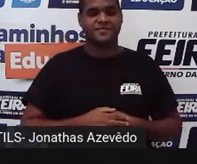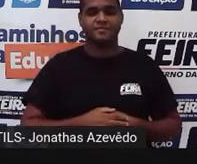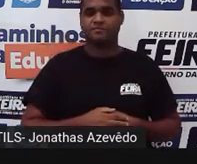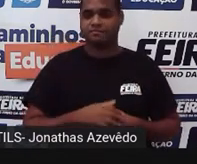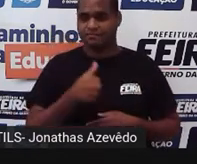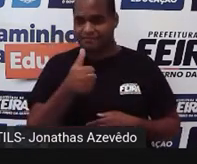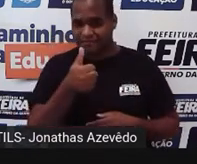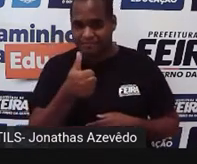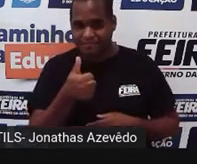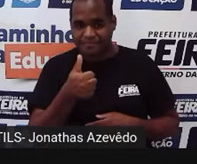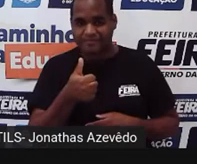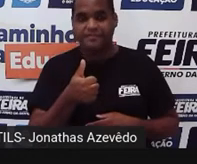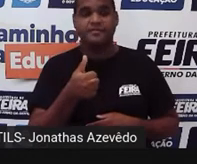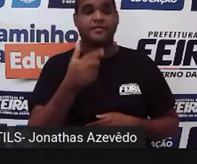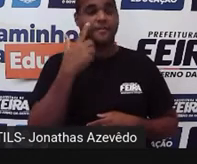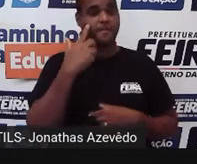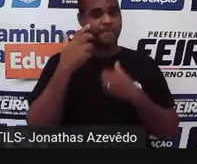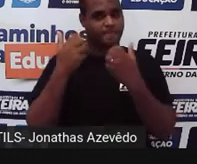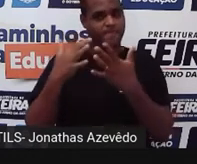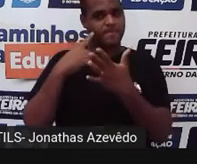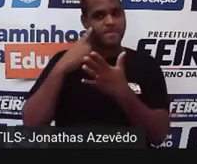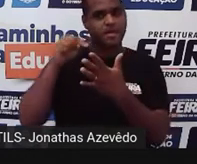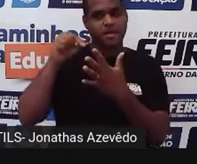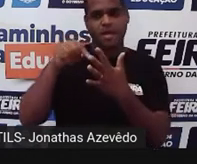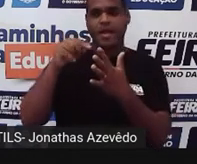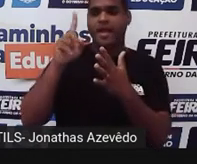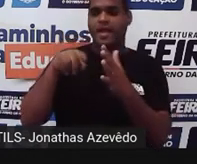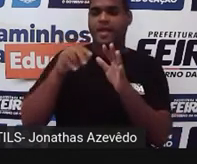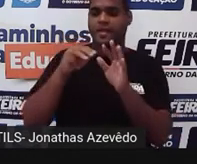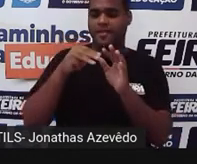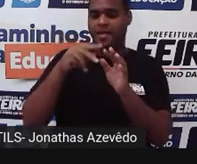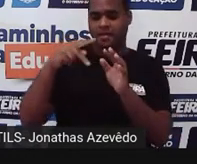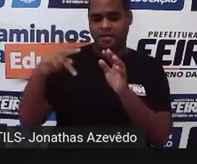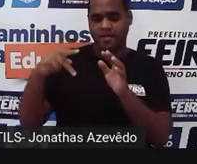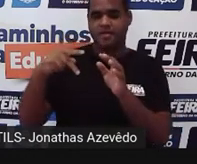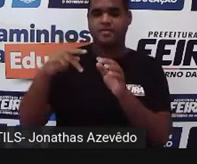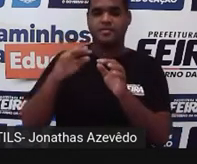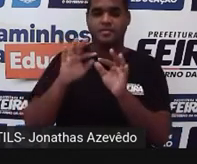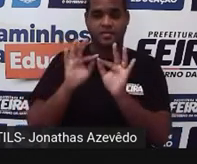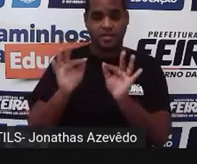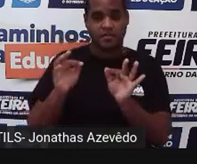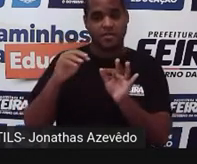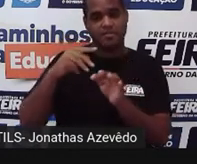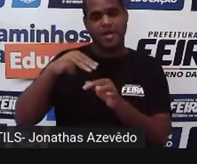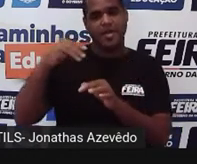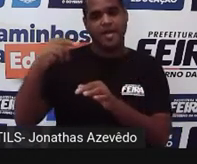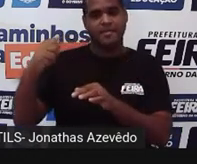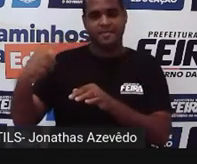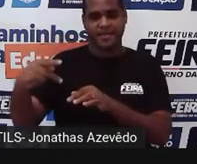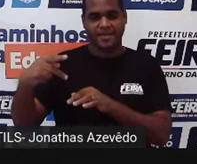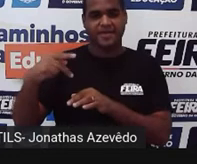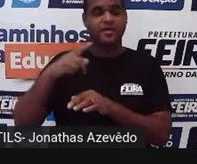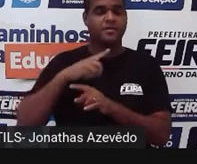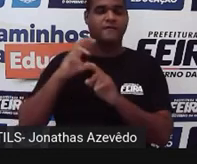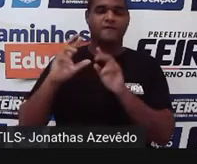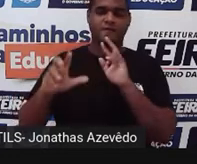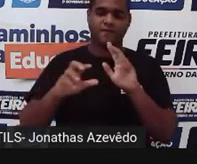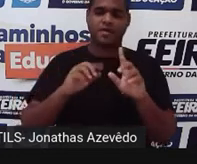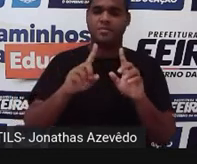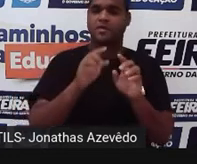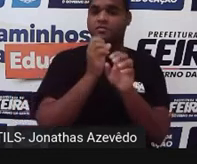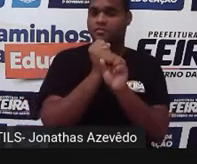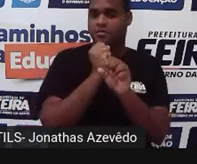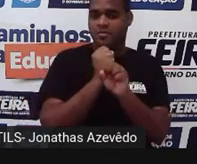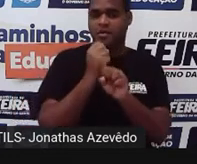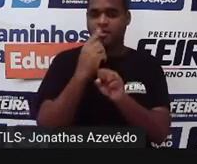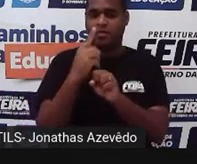tranquilo? lá na média aritmética simples não tinha peso mas não é que não tinha porque o peso é 1 se